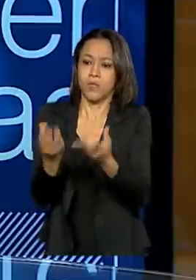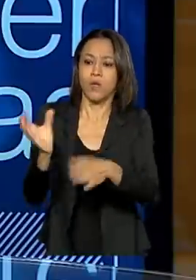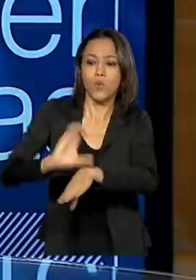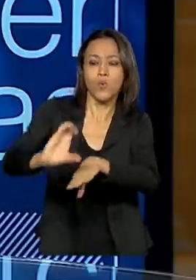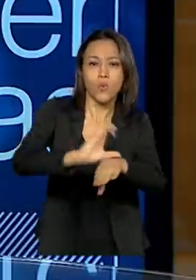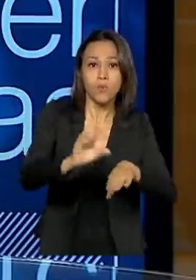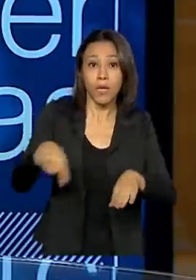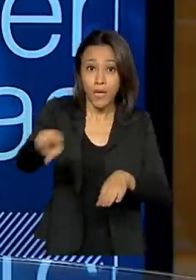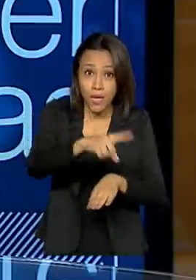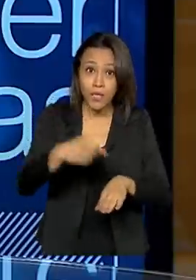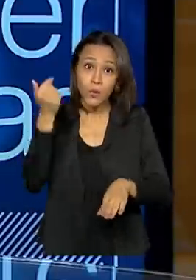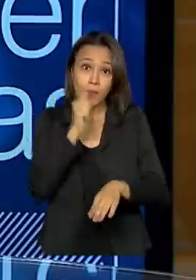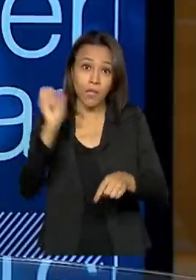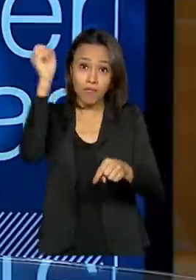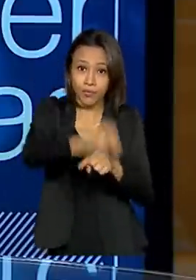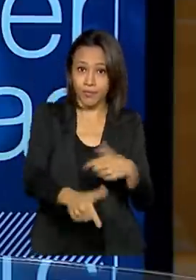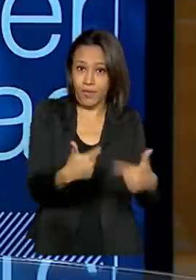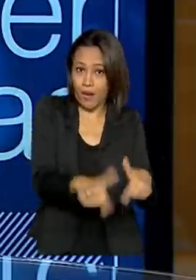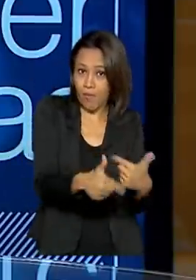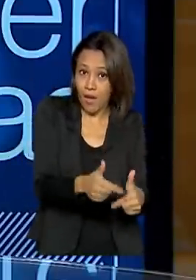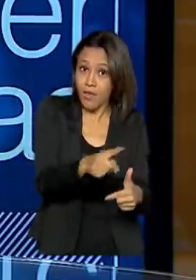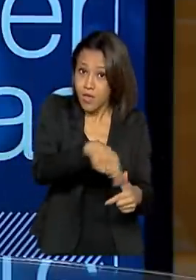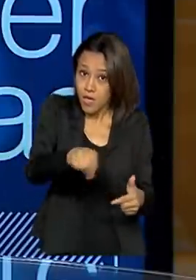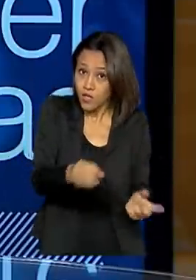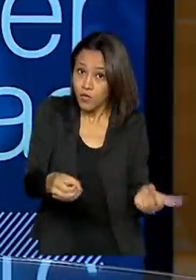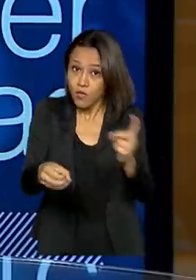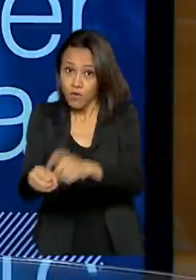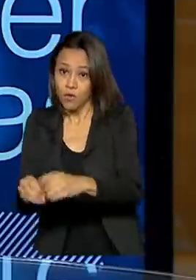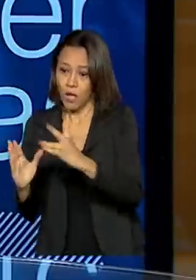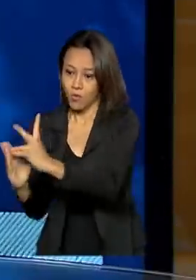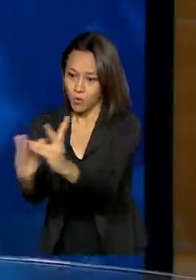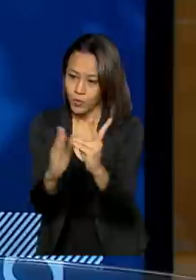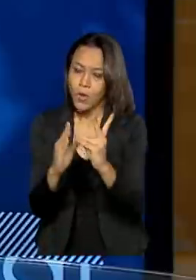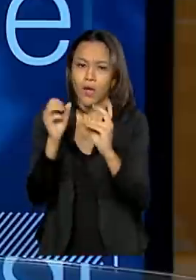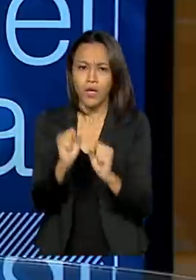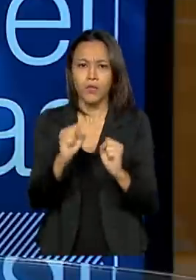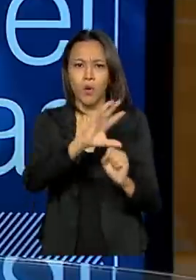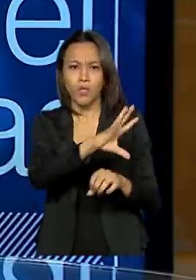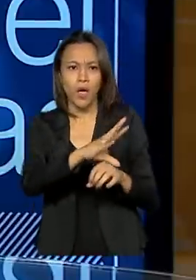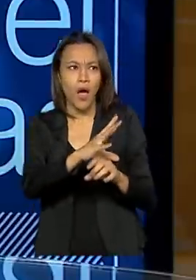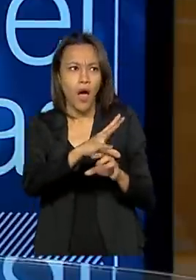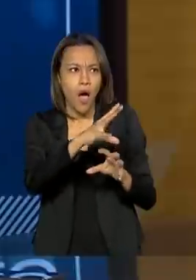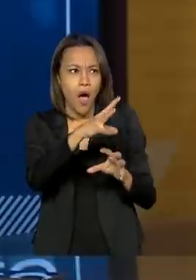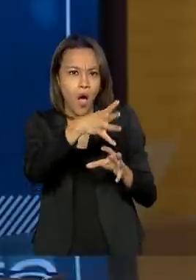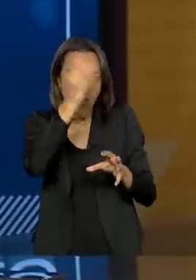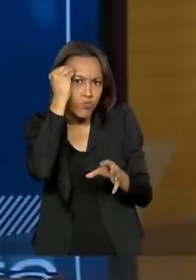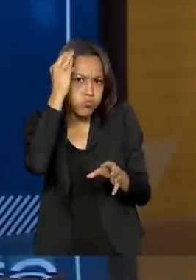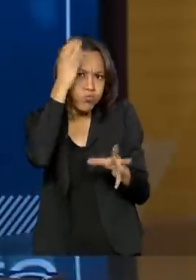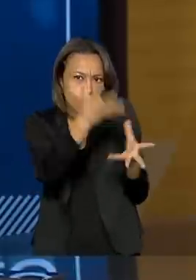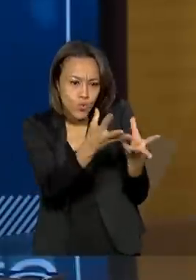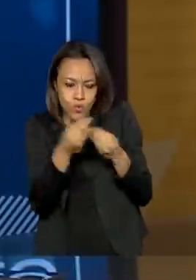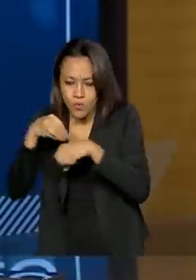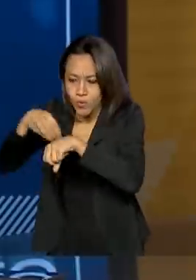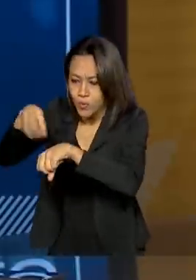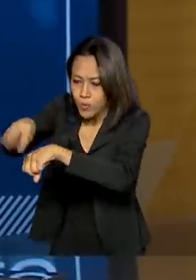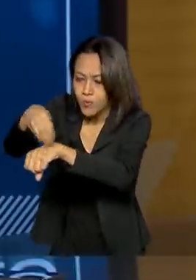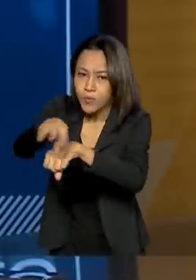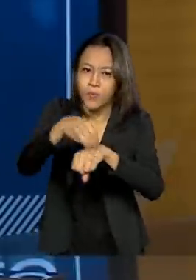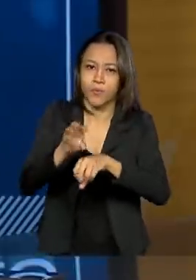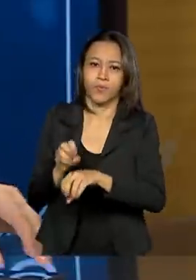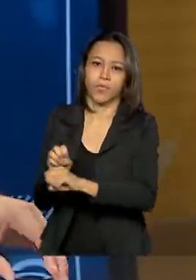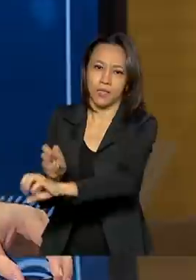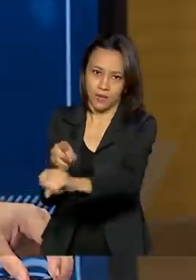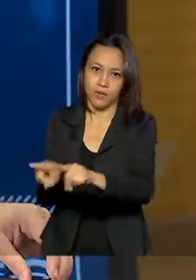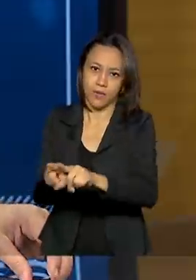mercado de trabalho e também, quando voltem para as aldeias, possam ser disseminadores do conhecimento. Presidente, eu vi também ali